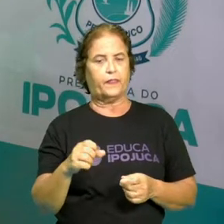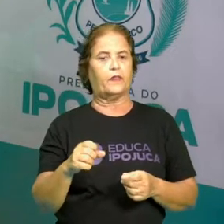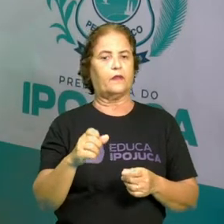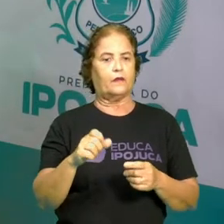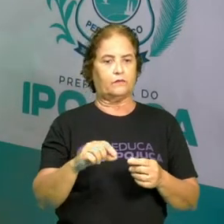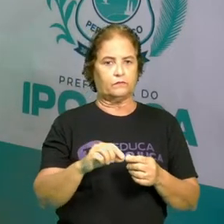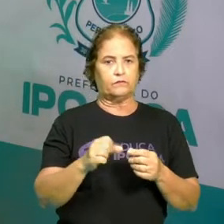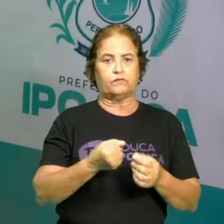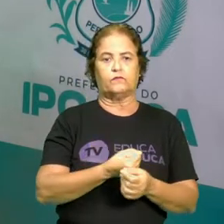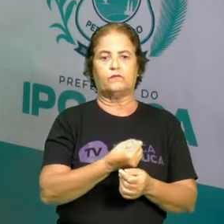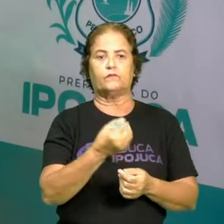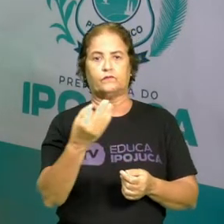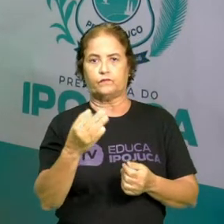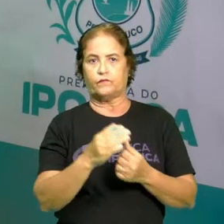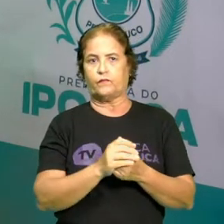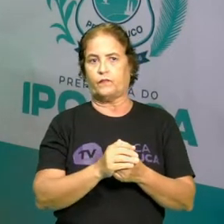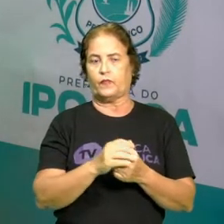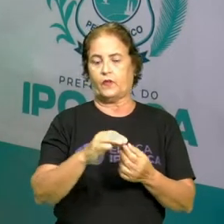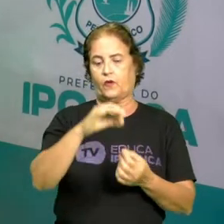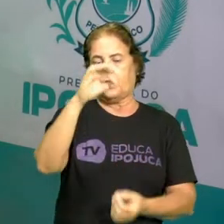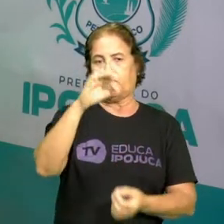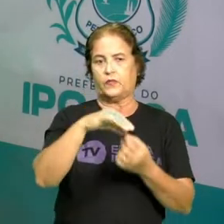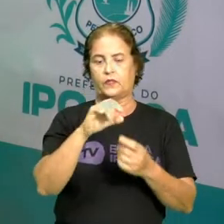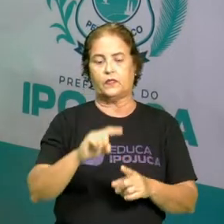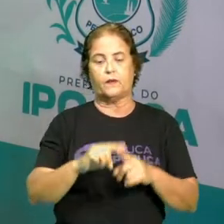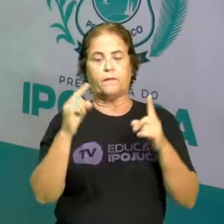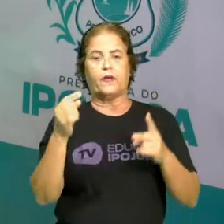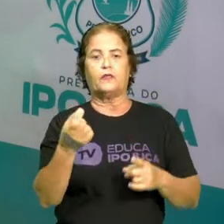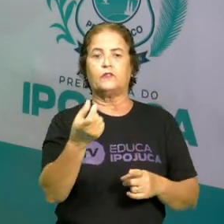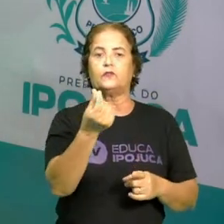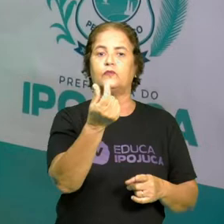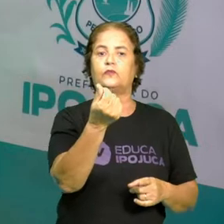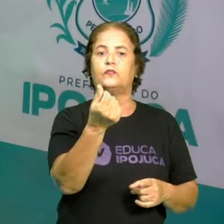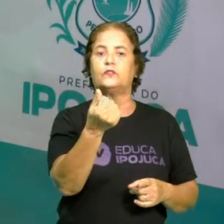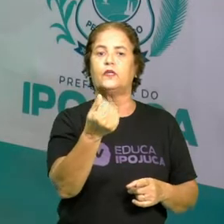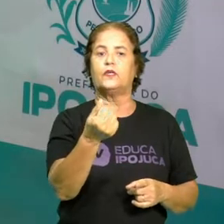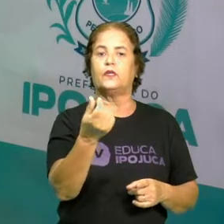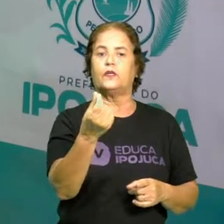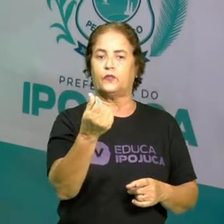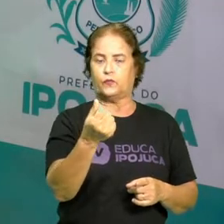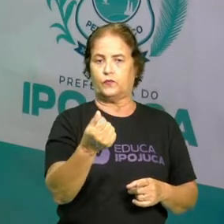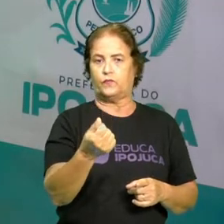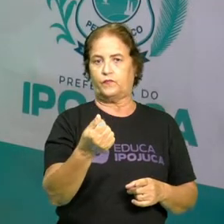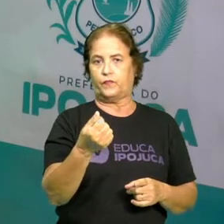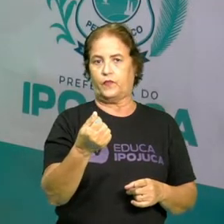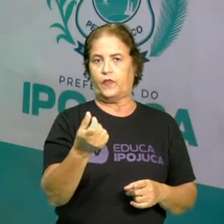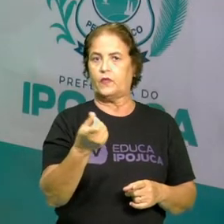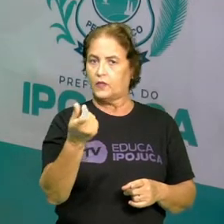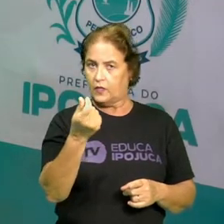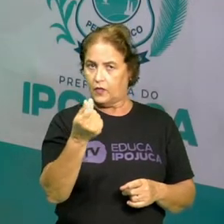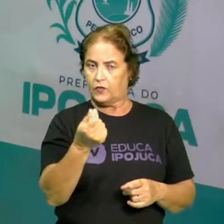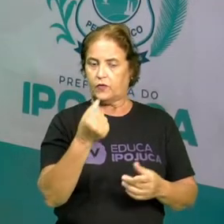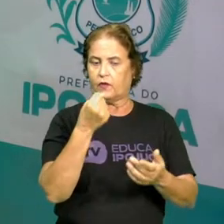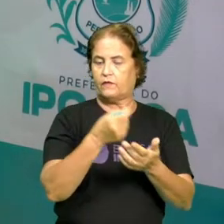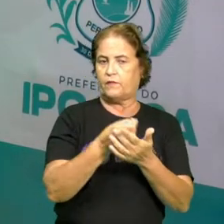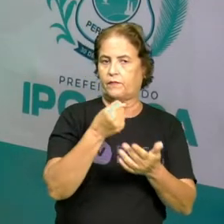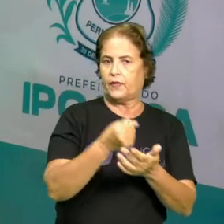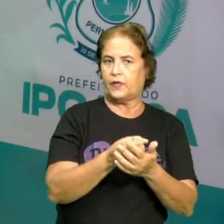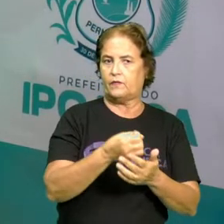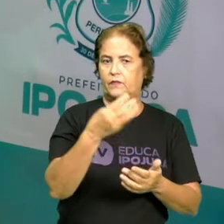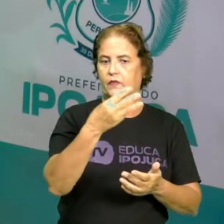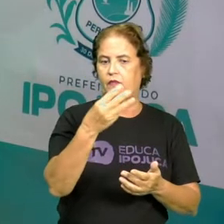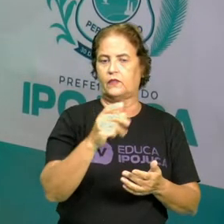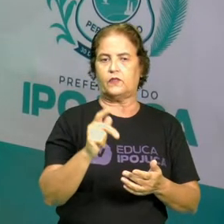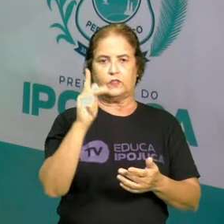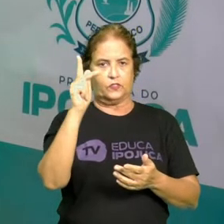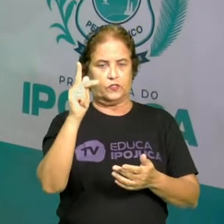é o número em contagem de quantidades a pagar, porque ela vai contar o dinheiro que vai pagar pelos três quilos de